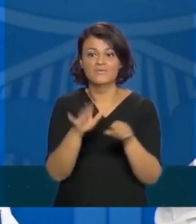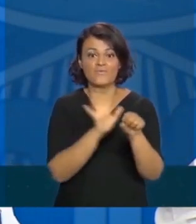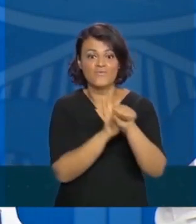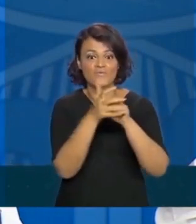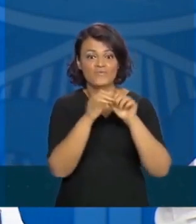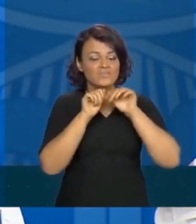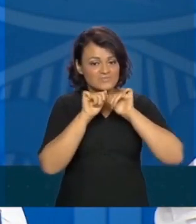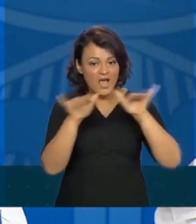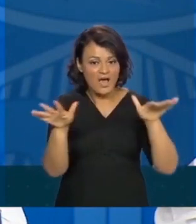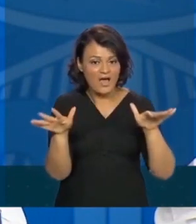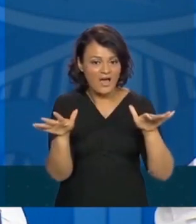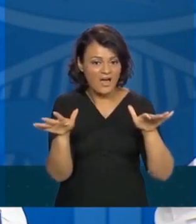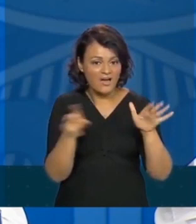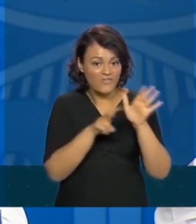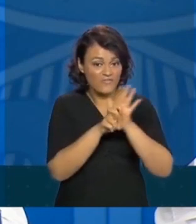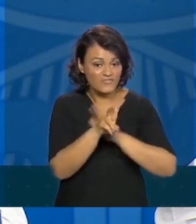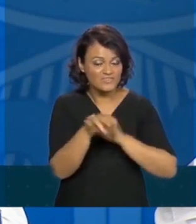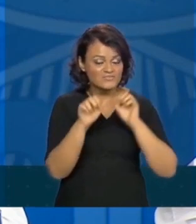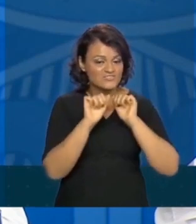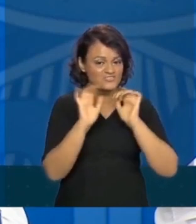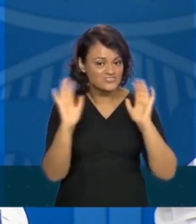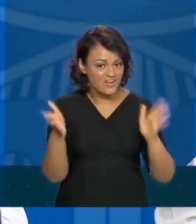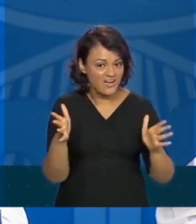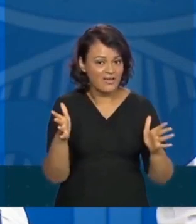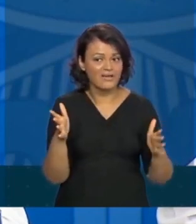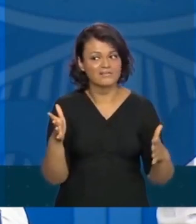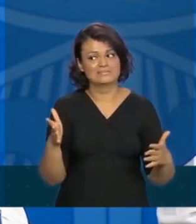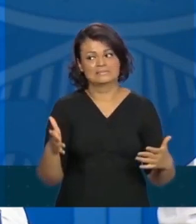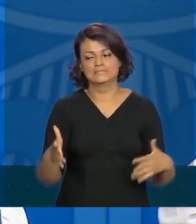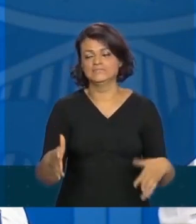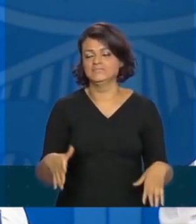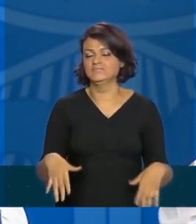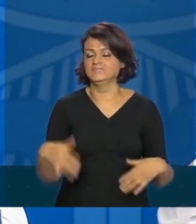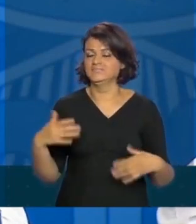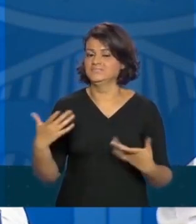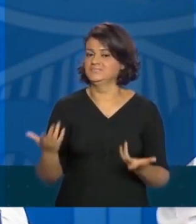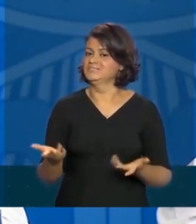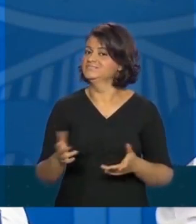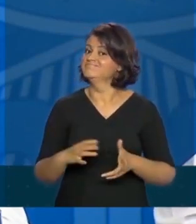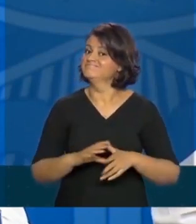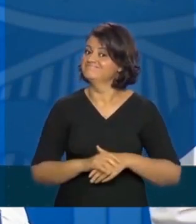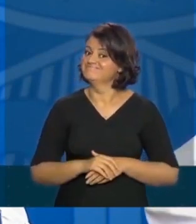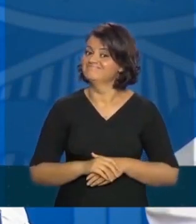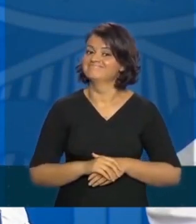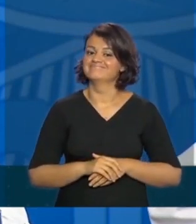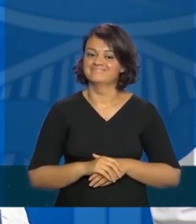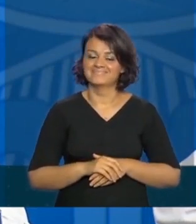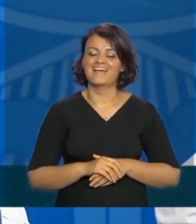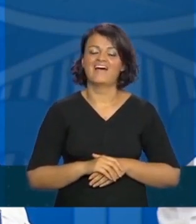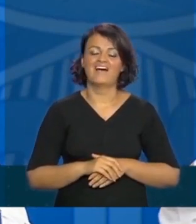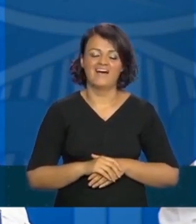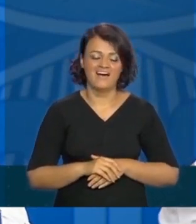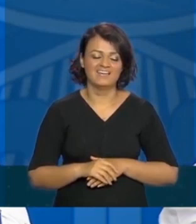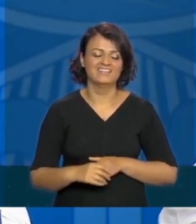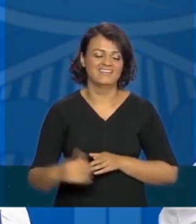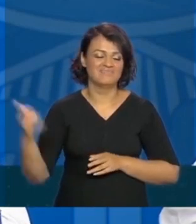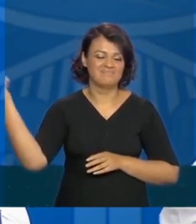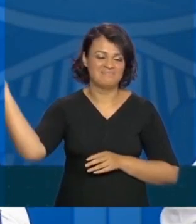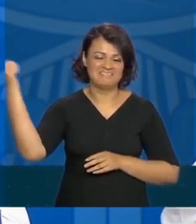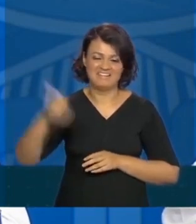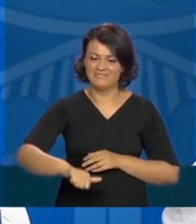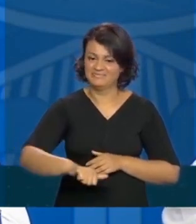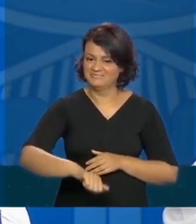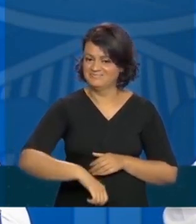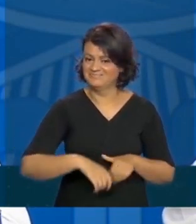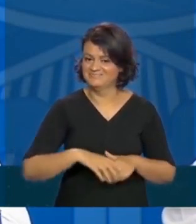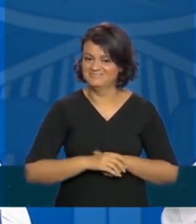circulando eu acho que nós teríamos tido a tempestade para lá de perfeita